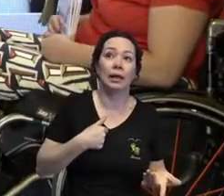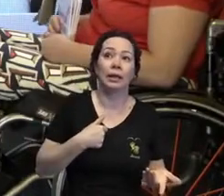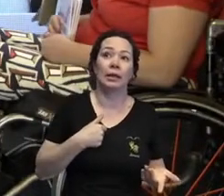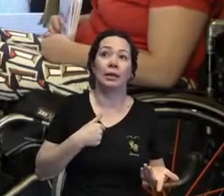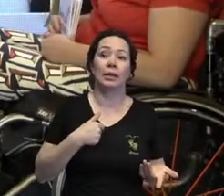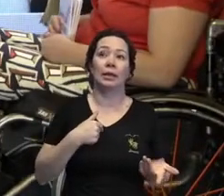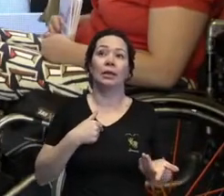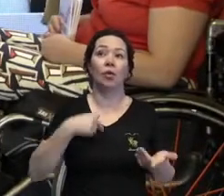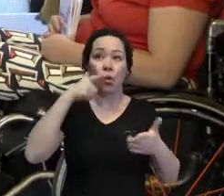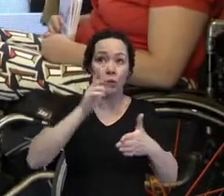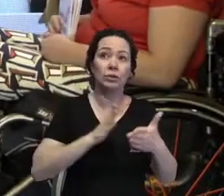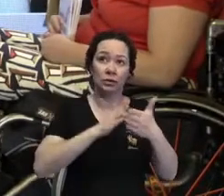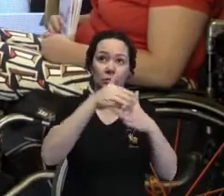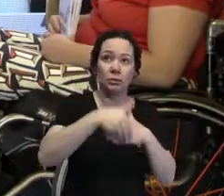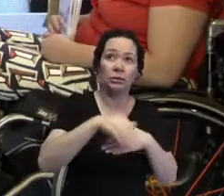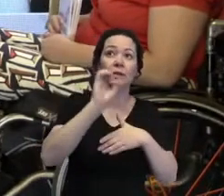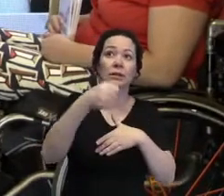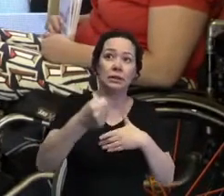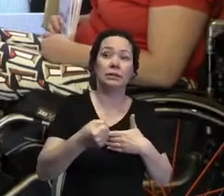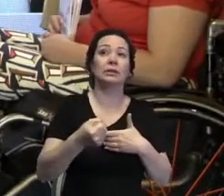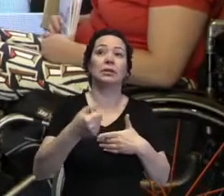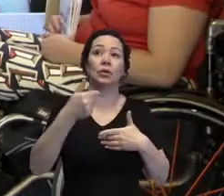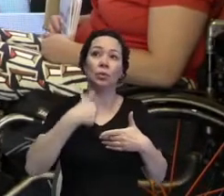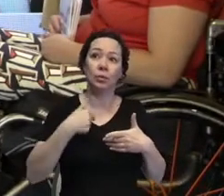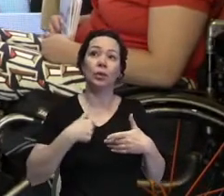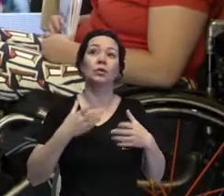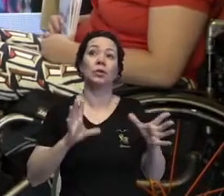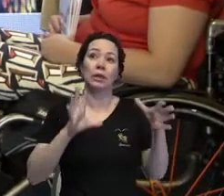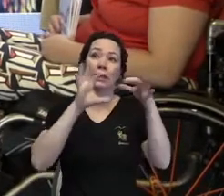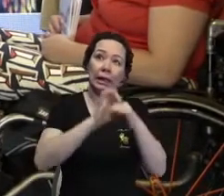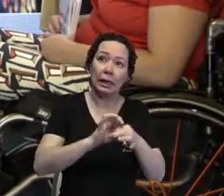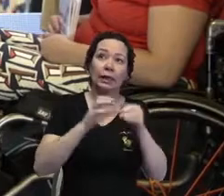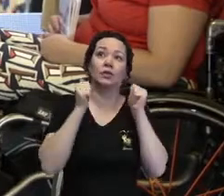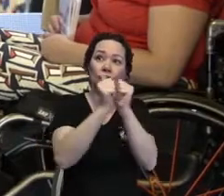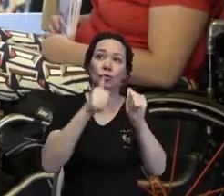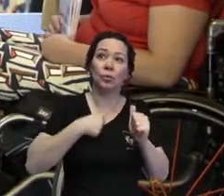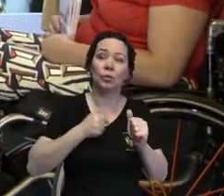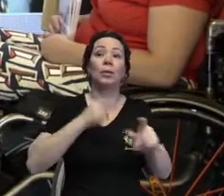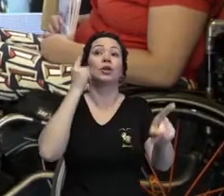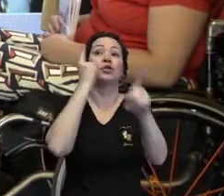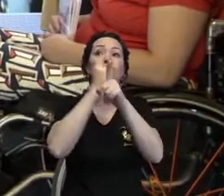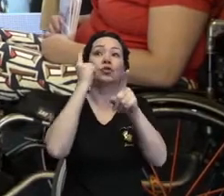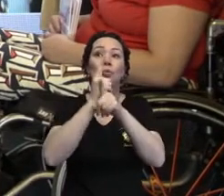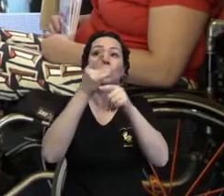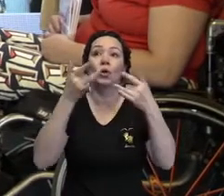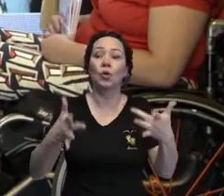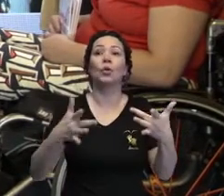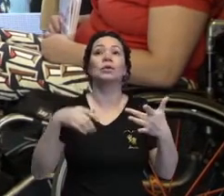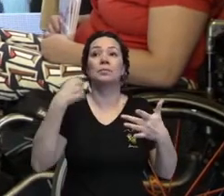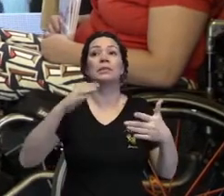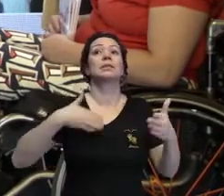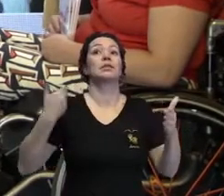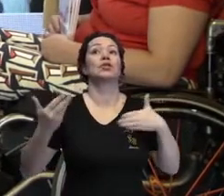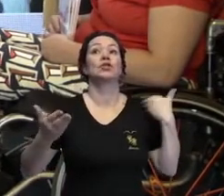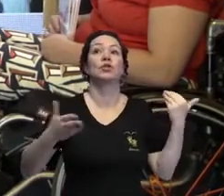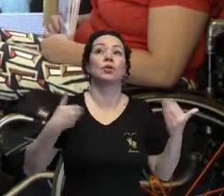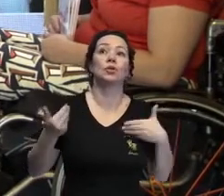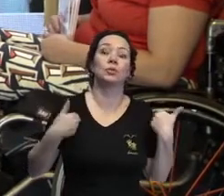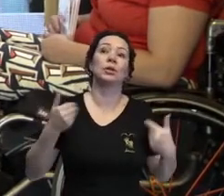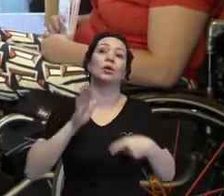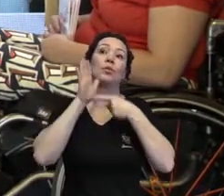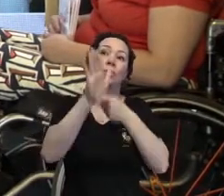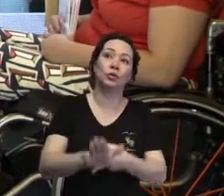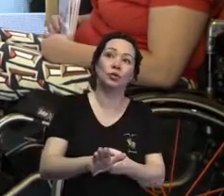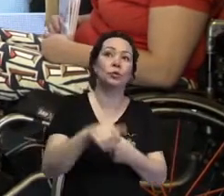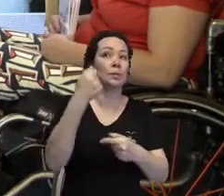essas barreiras, é que se unirem a mim a desconstrução dessas barreiras. Portanto, isto são anos e anos de capacitismo